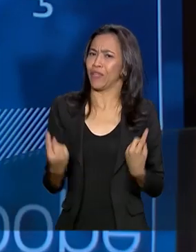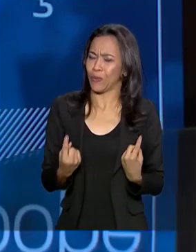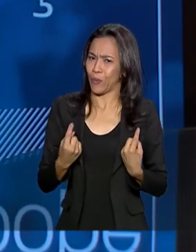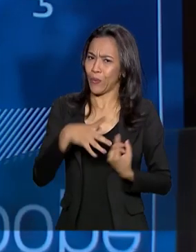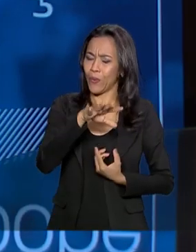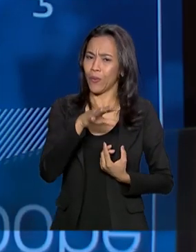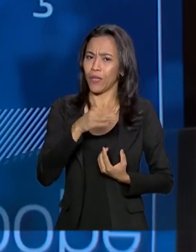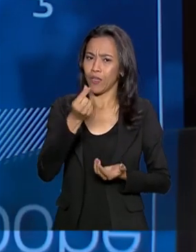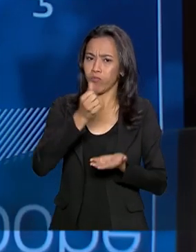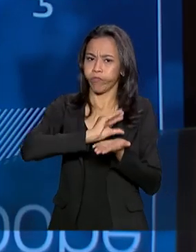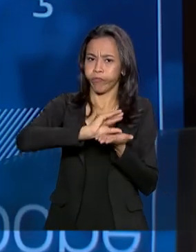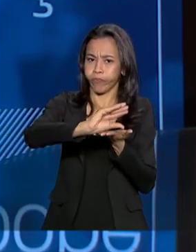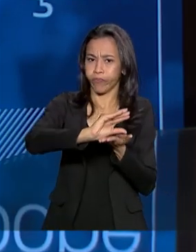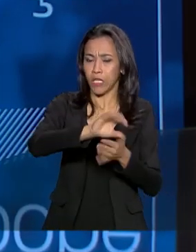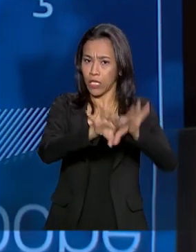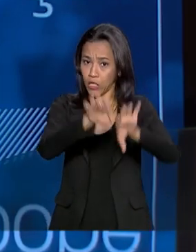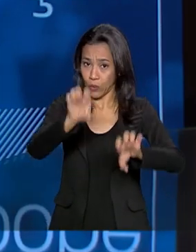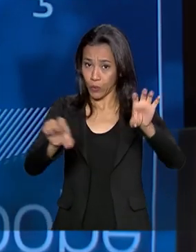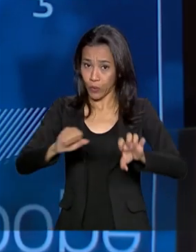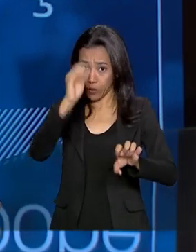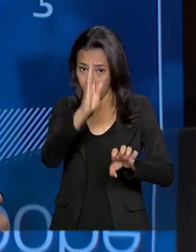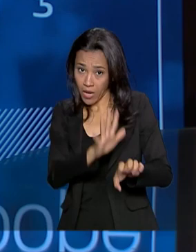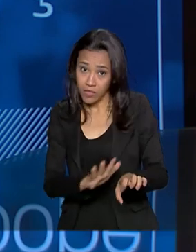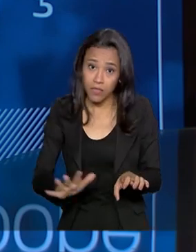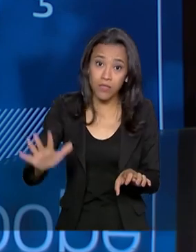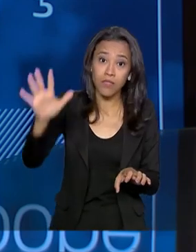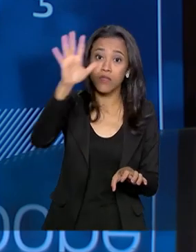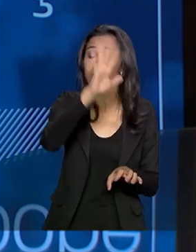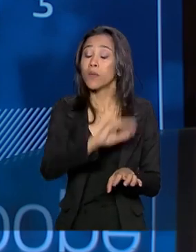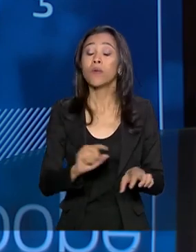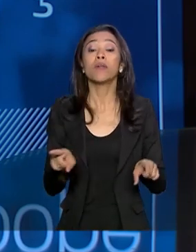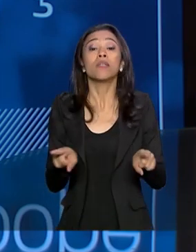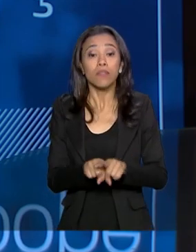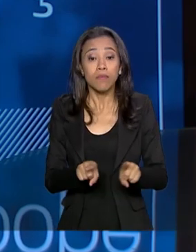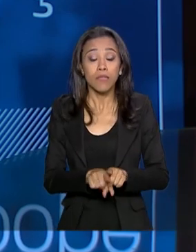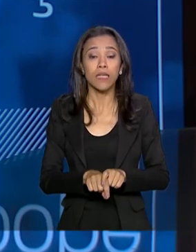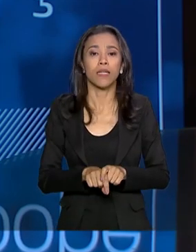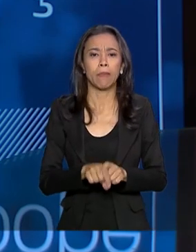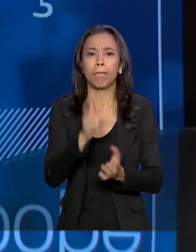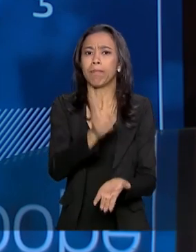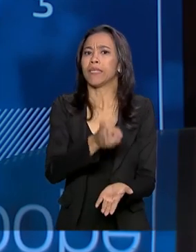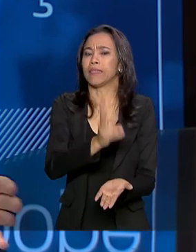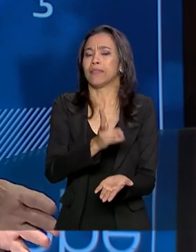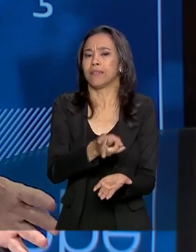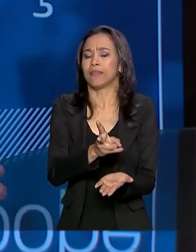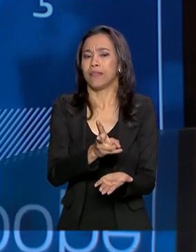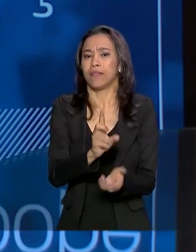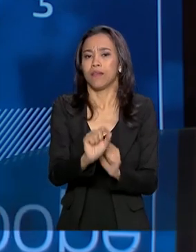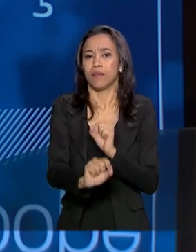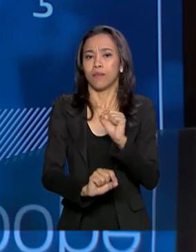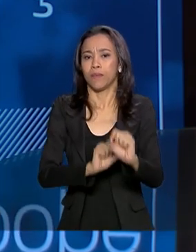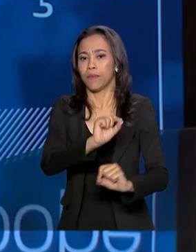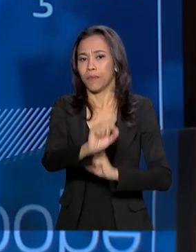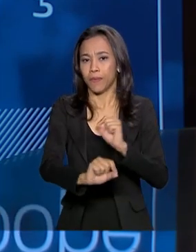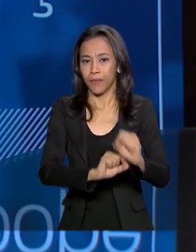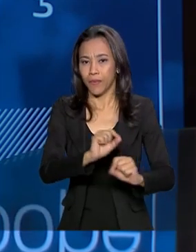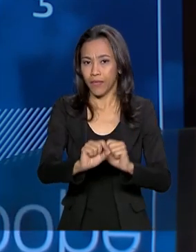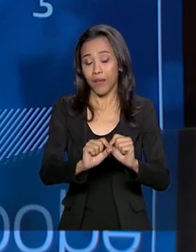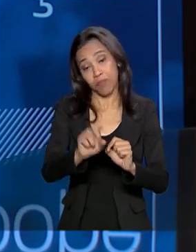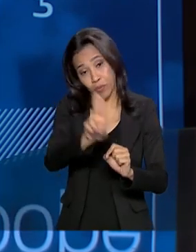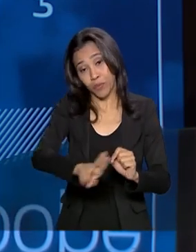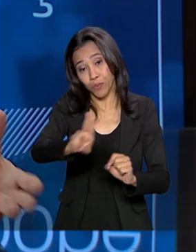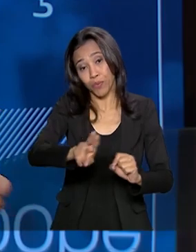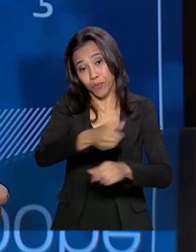infraestrutura do país, modernizar ela e ao mesmo tempo manter, por exemplo, para os consumidores,